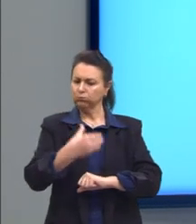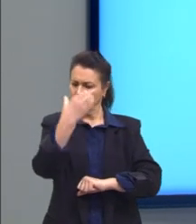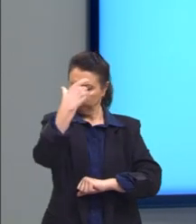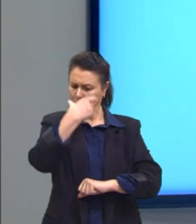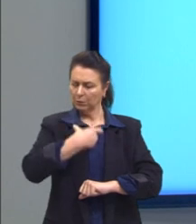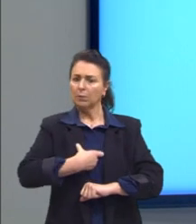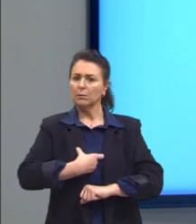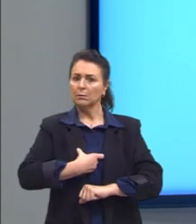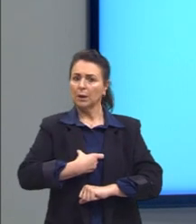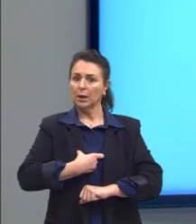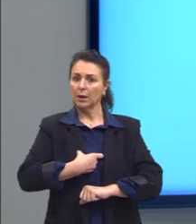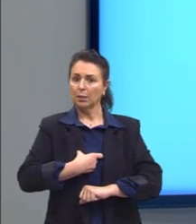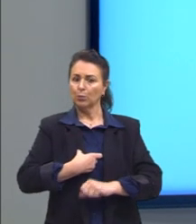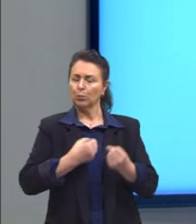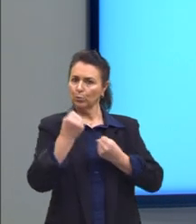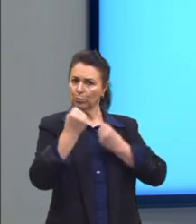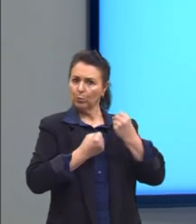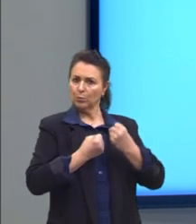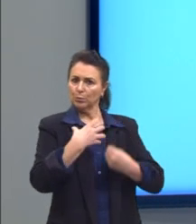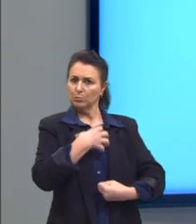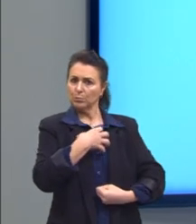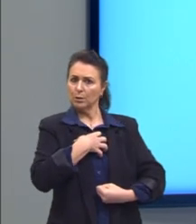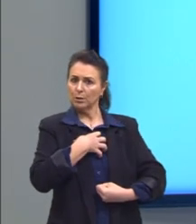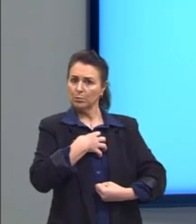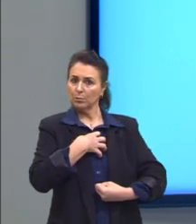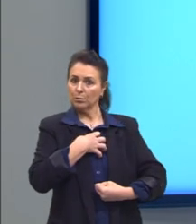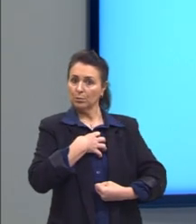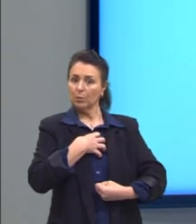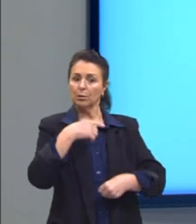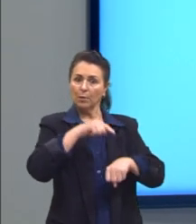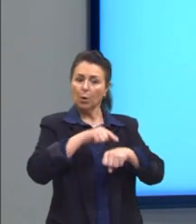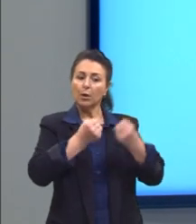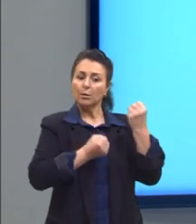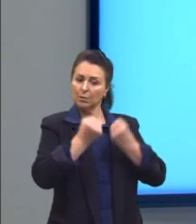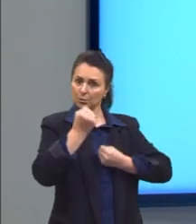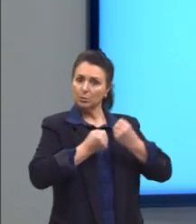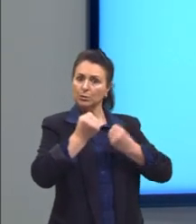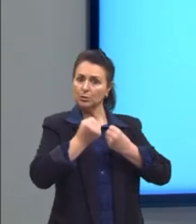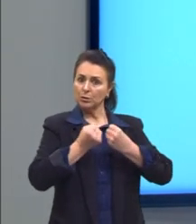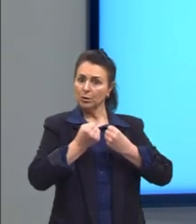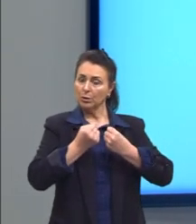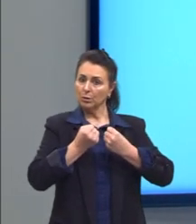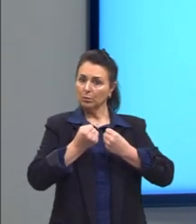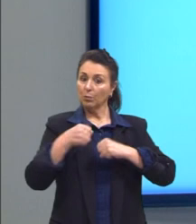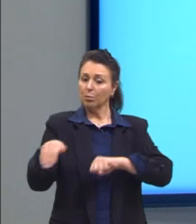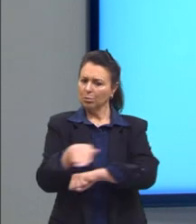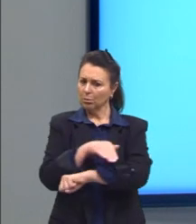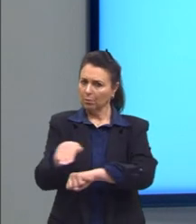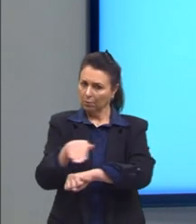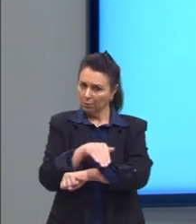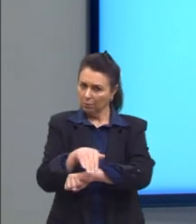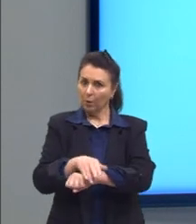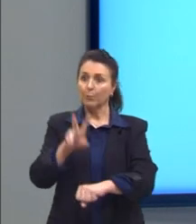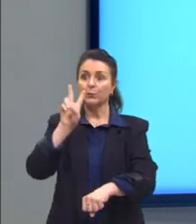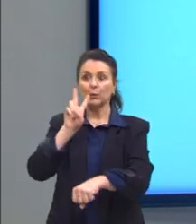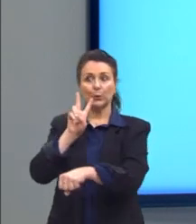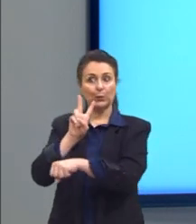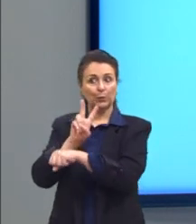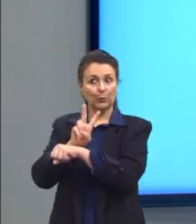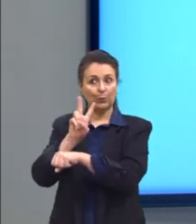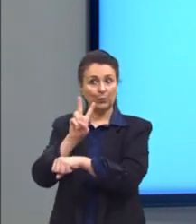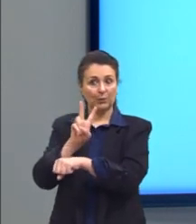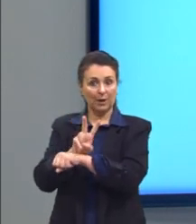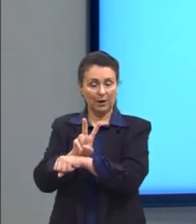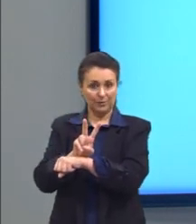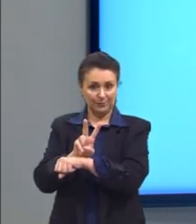parte dos motoristas no trânsito. Cuidem uma coisa. A